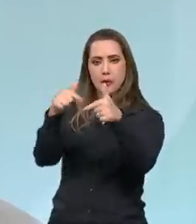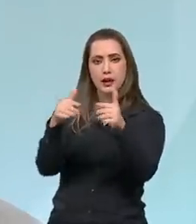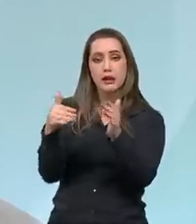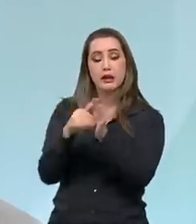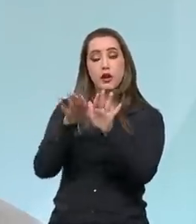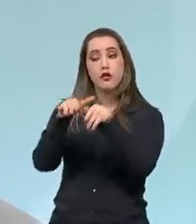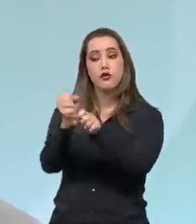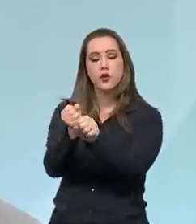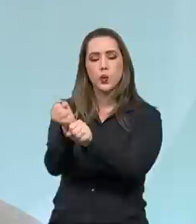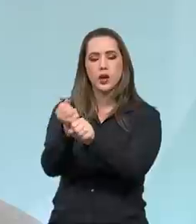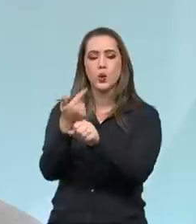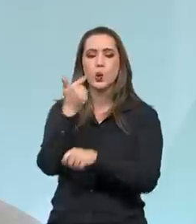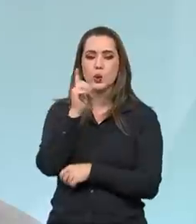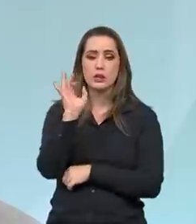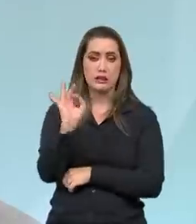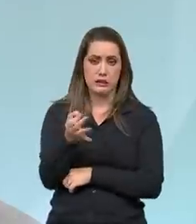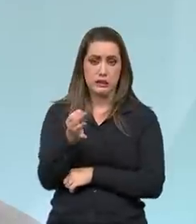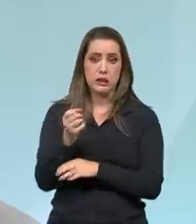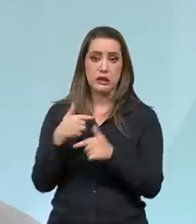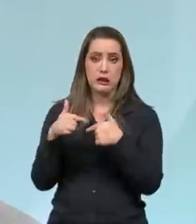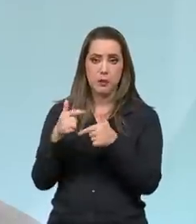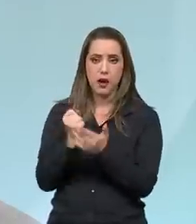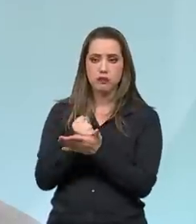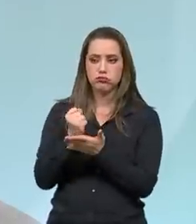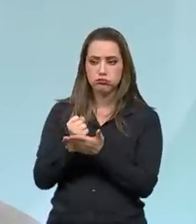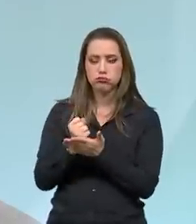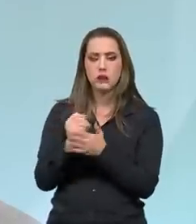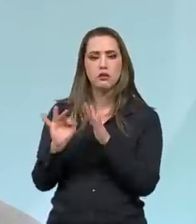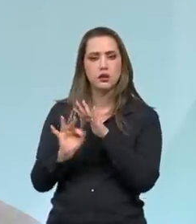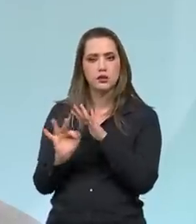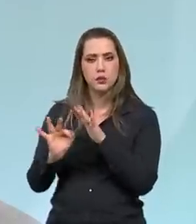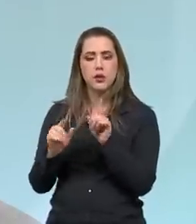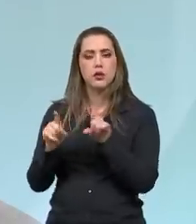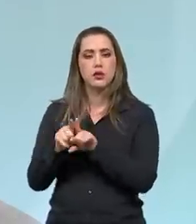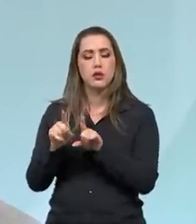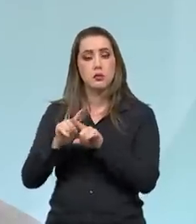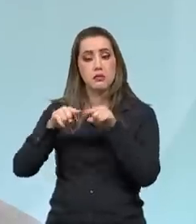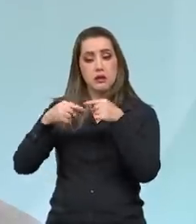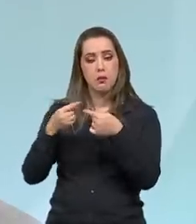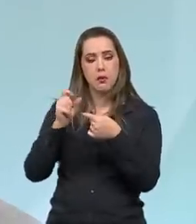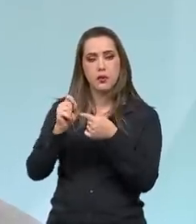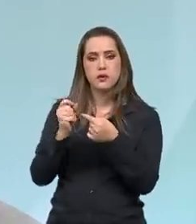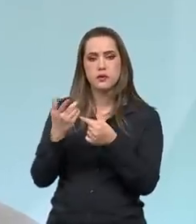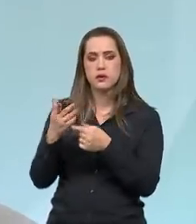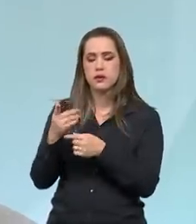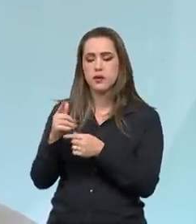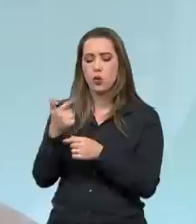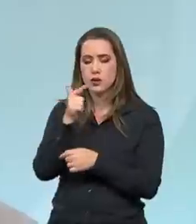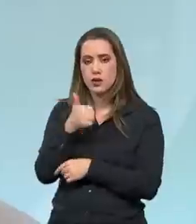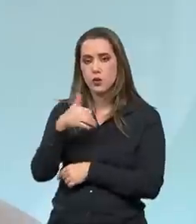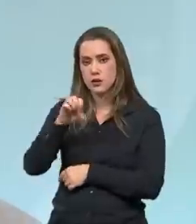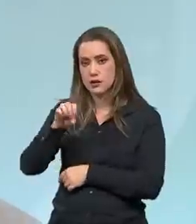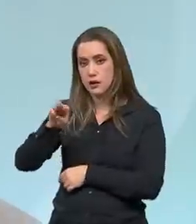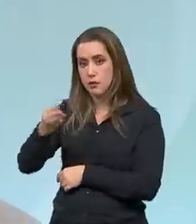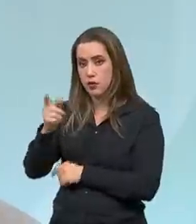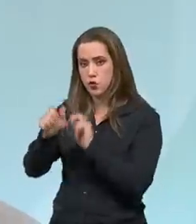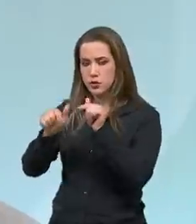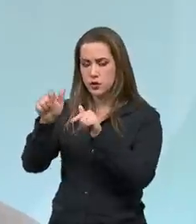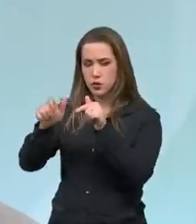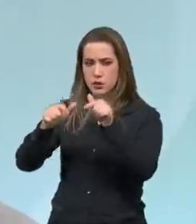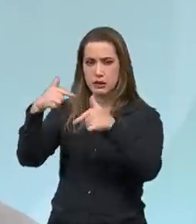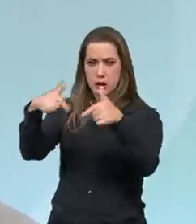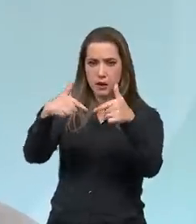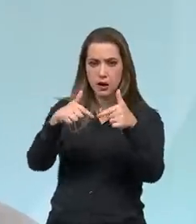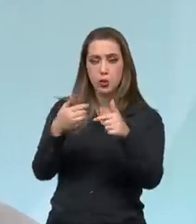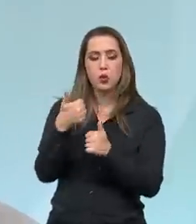ano não atinja esse número. E, após atingir esse número, você vem, na verdade, com um processo de valorização do trabalho. Porque você